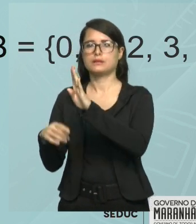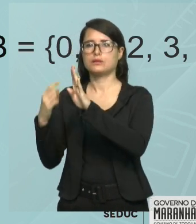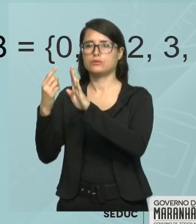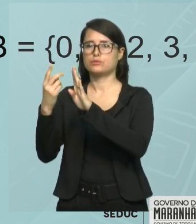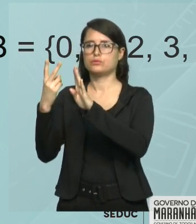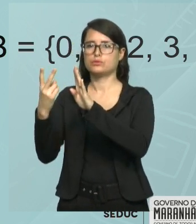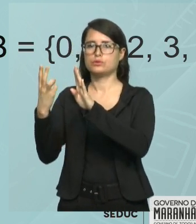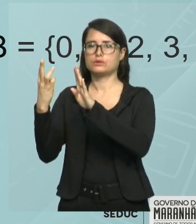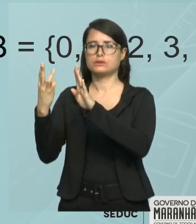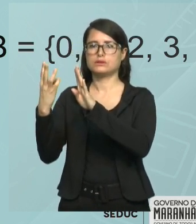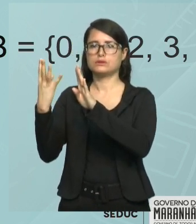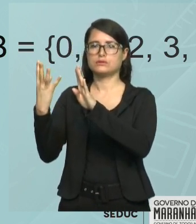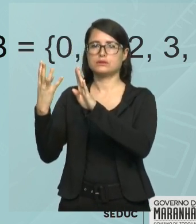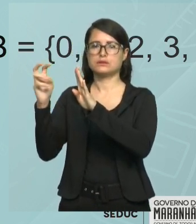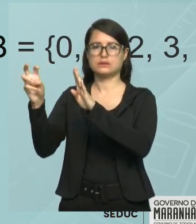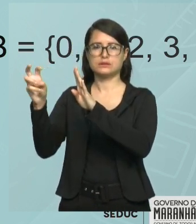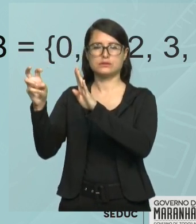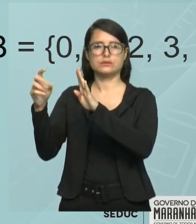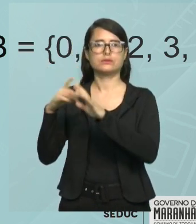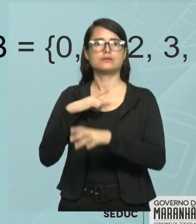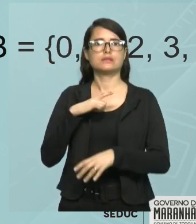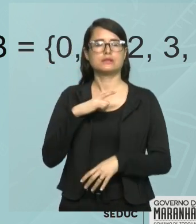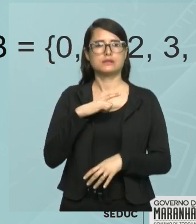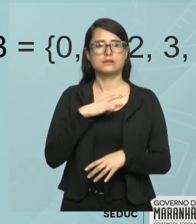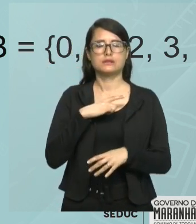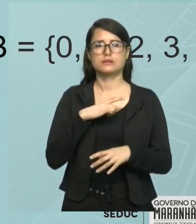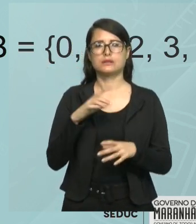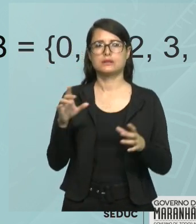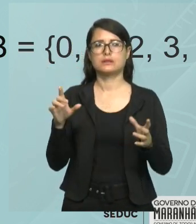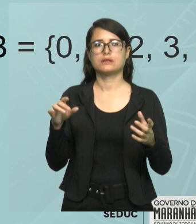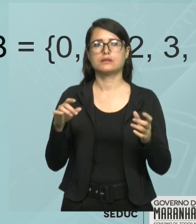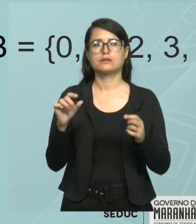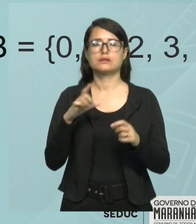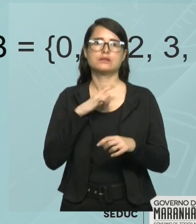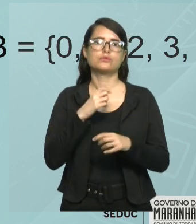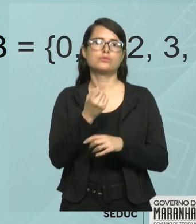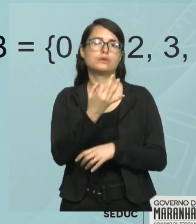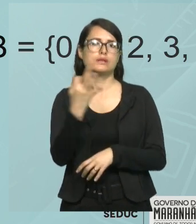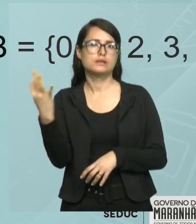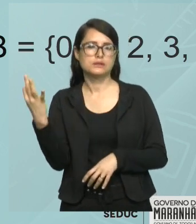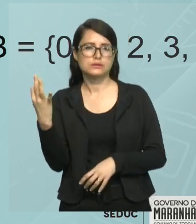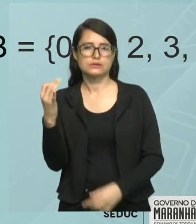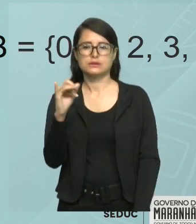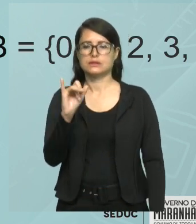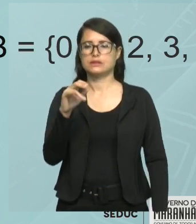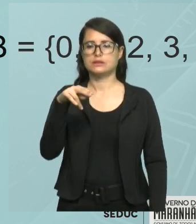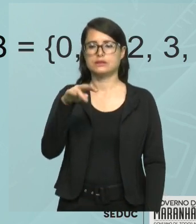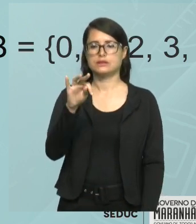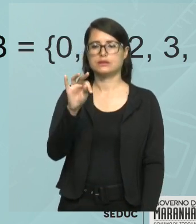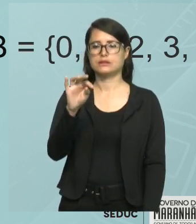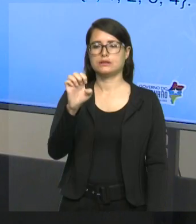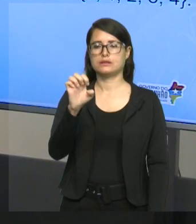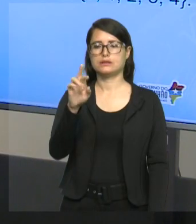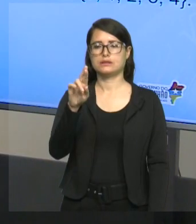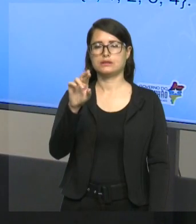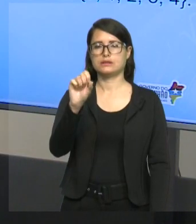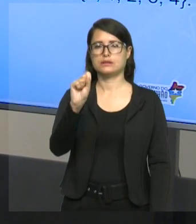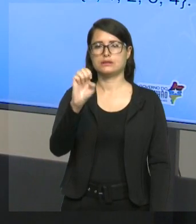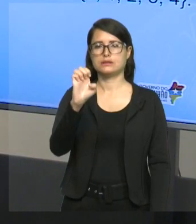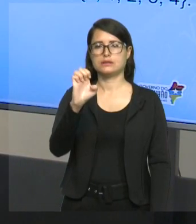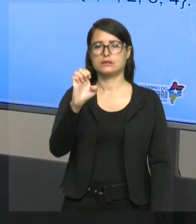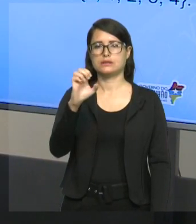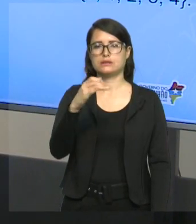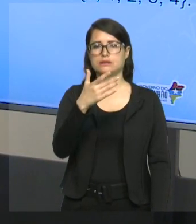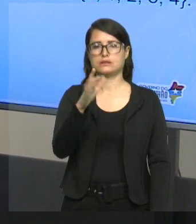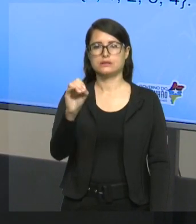três, quatro, cinco. Quantos elementos tem na interseção? Quantos elementos fazem parte, pertencem aos dois